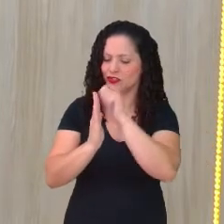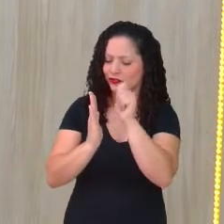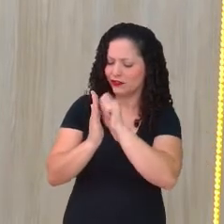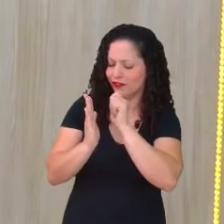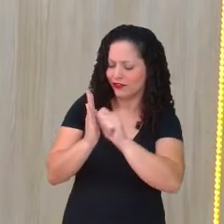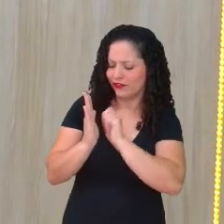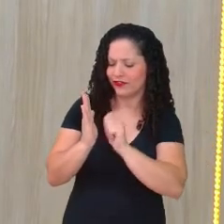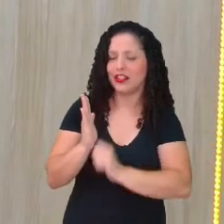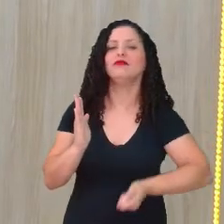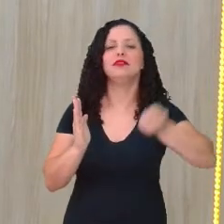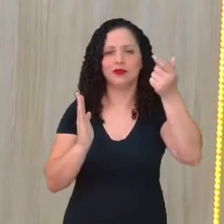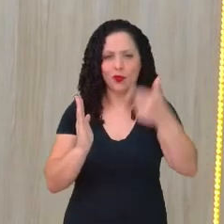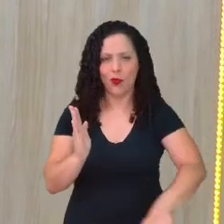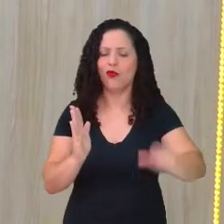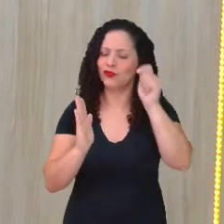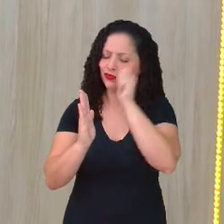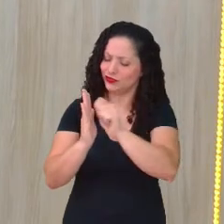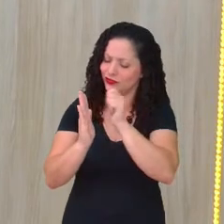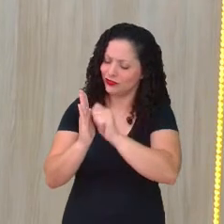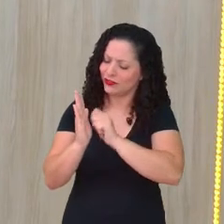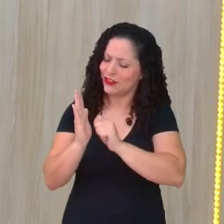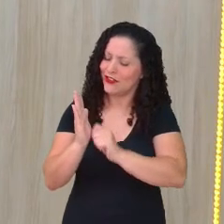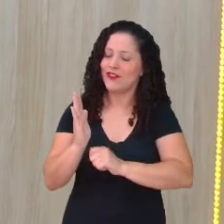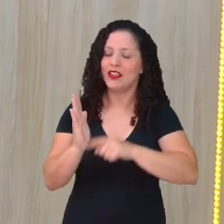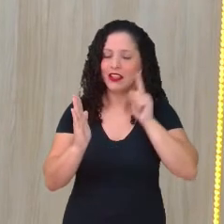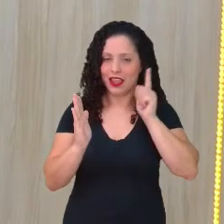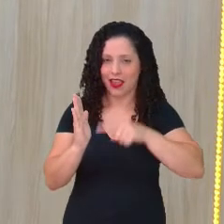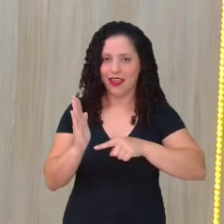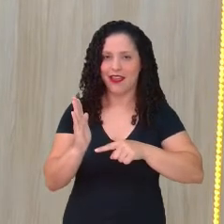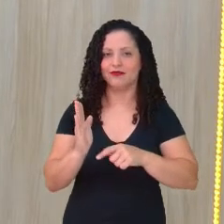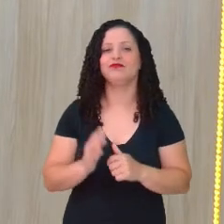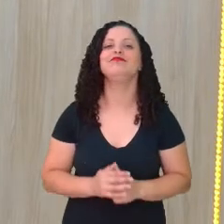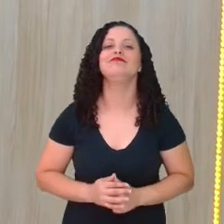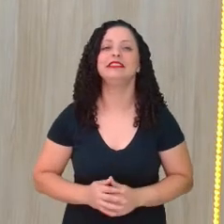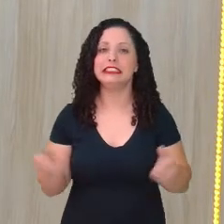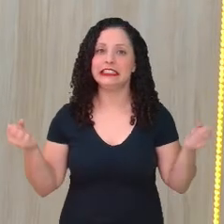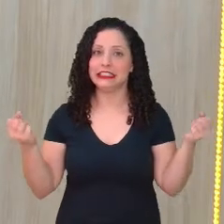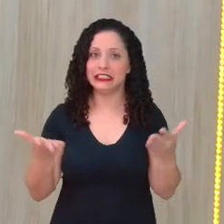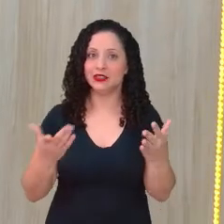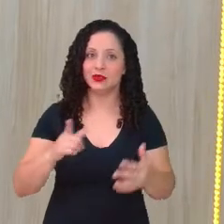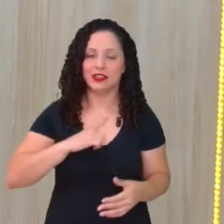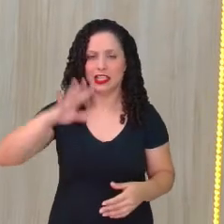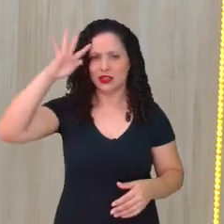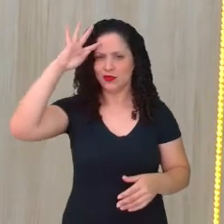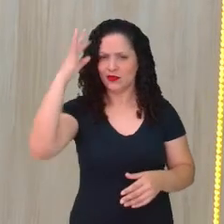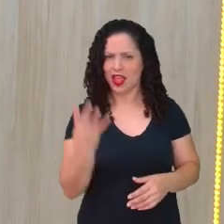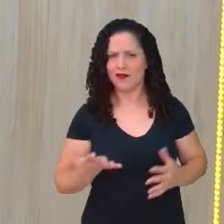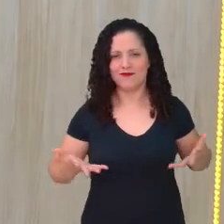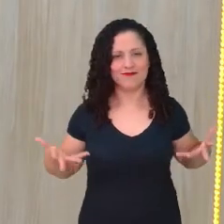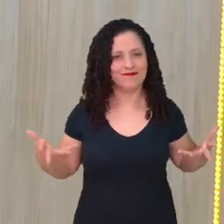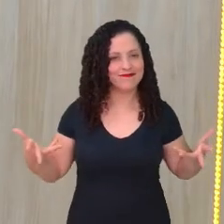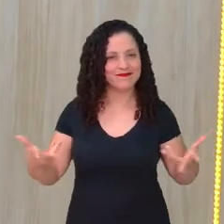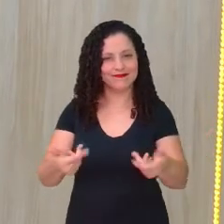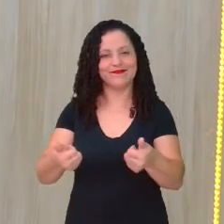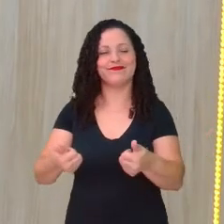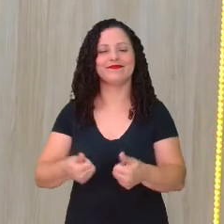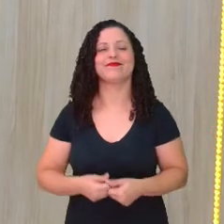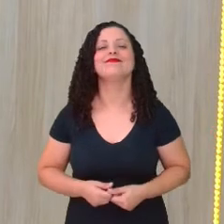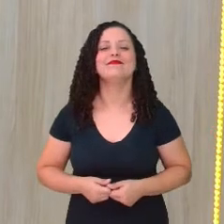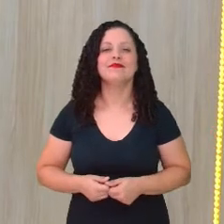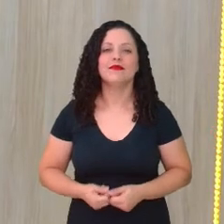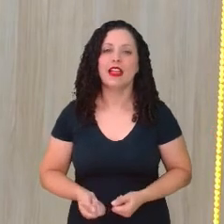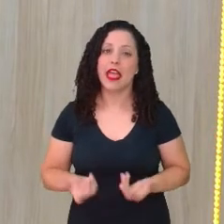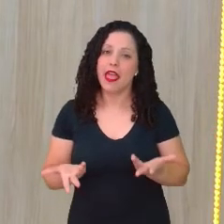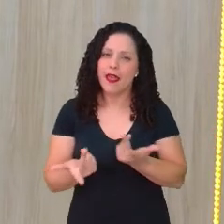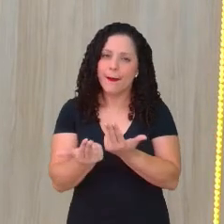reescrever. Esse processo traz bons resultados. Então, é uma das formas de